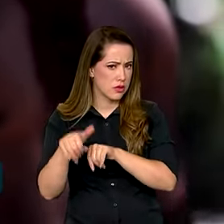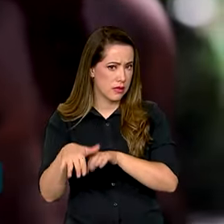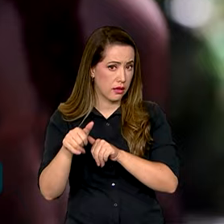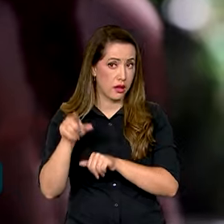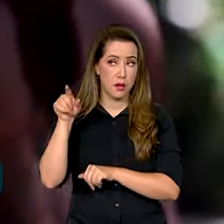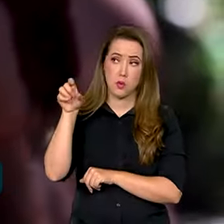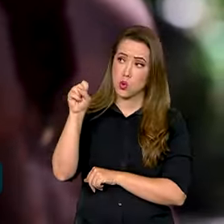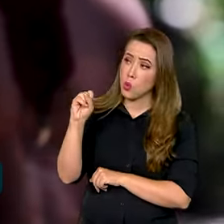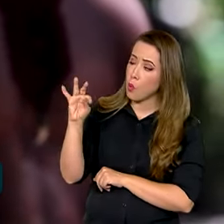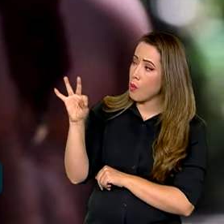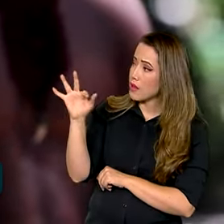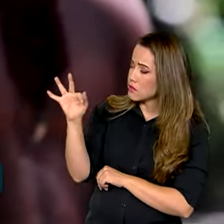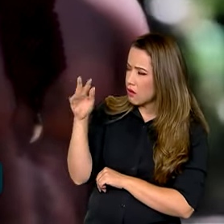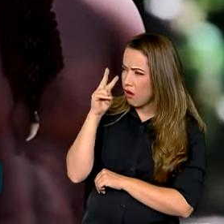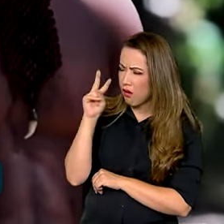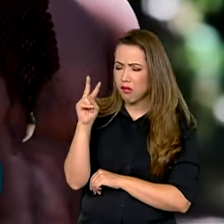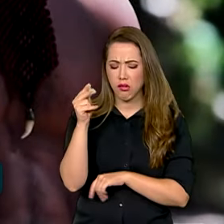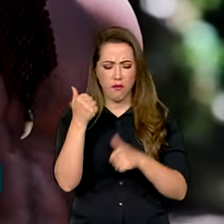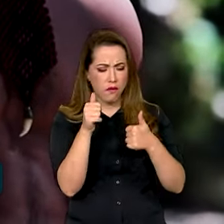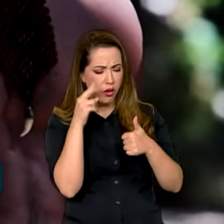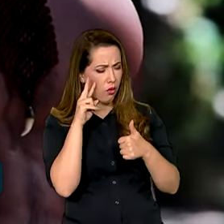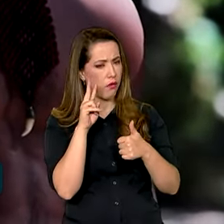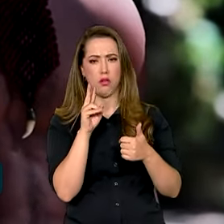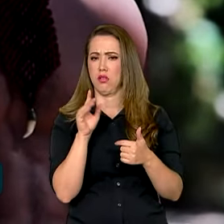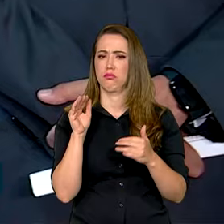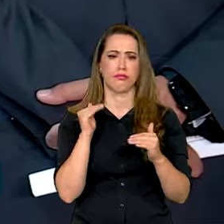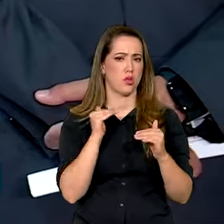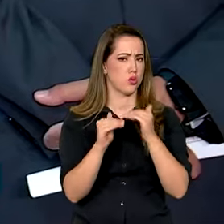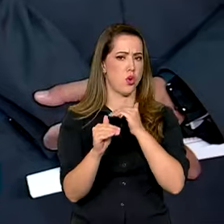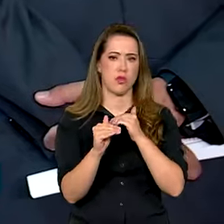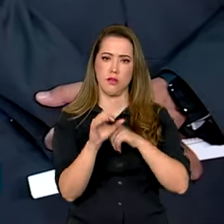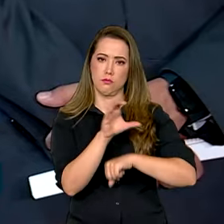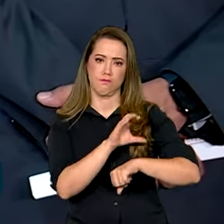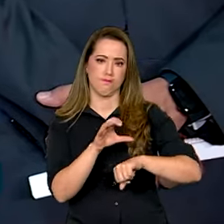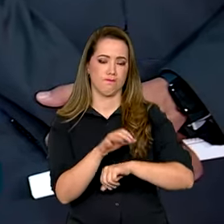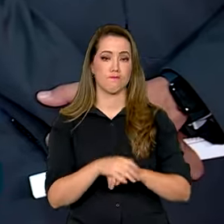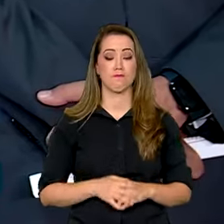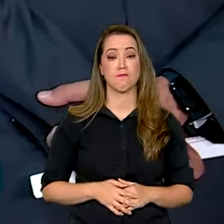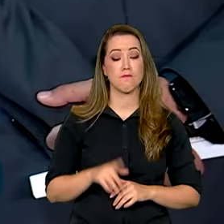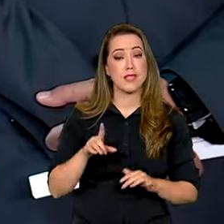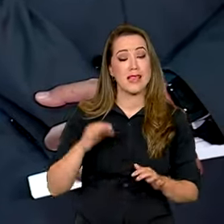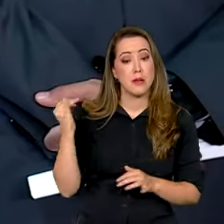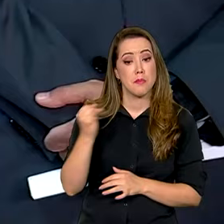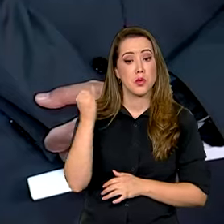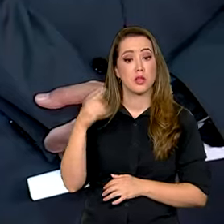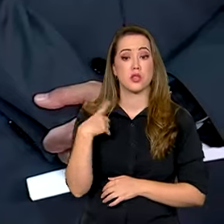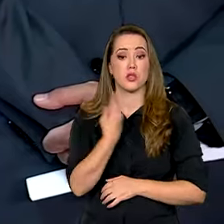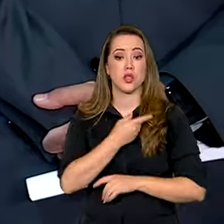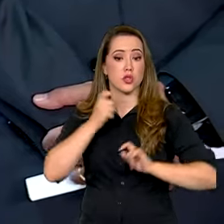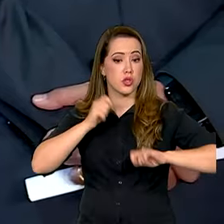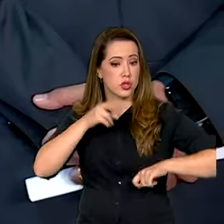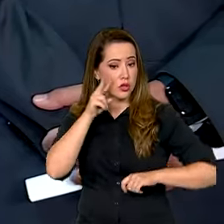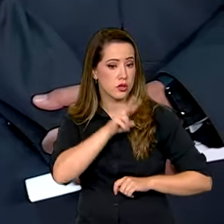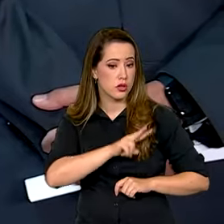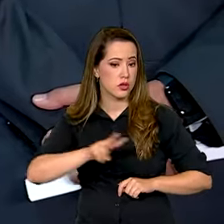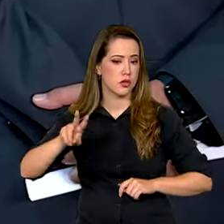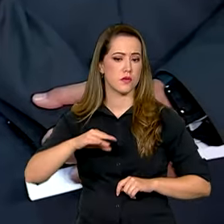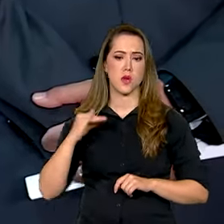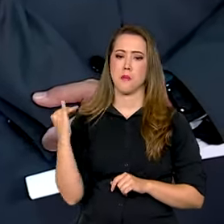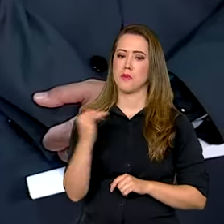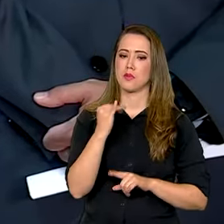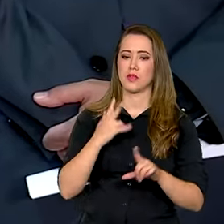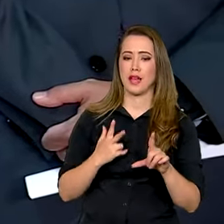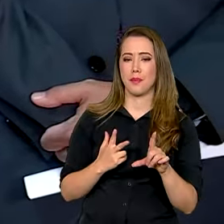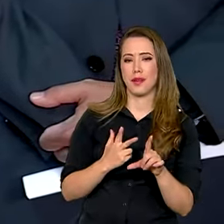considerado essa tese inconstitucional. O importante é que nós podemos considerar uma grande